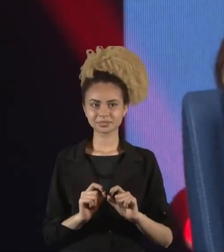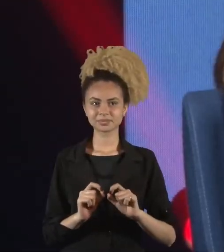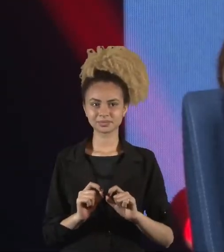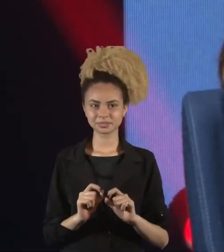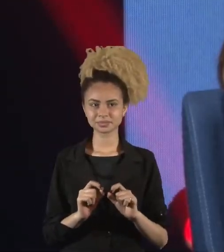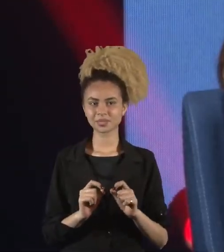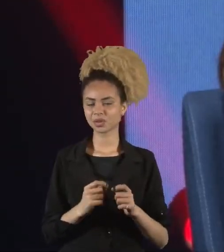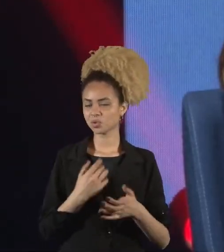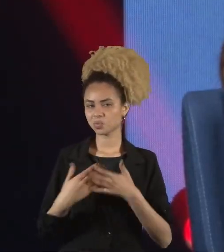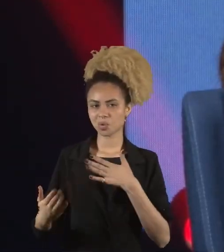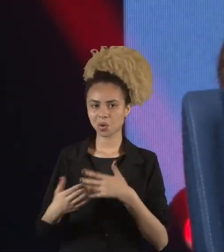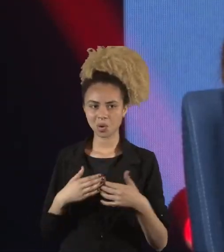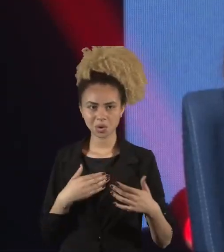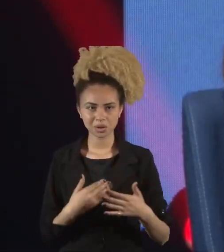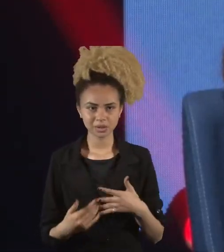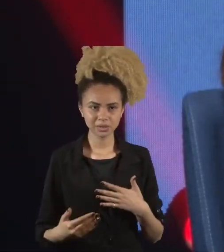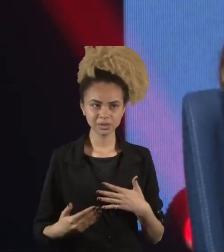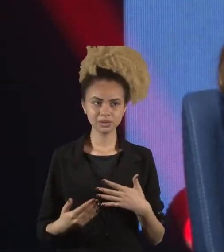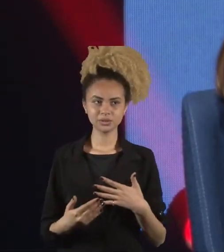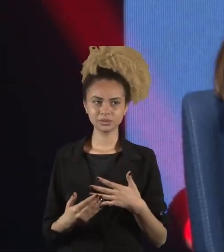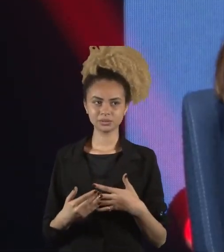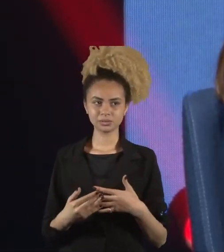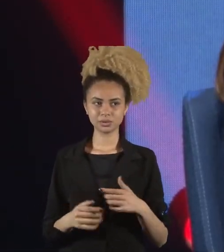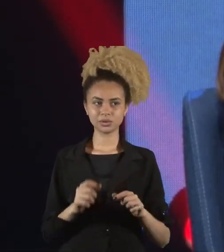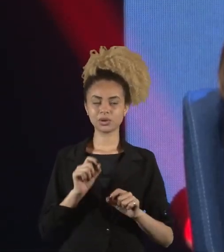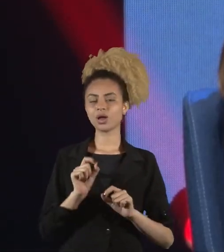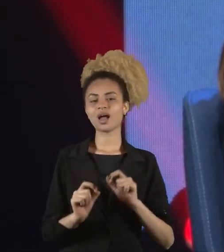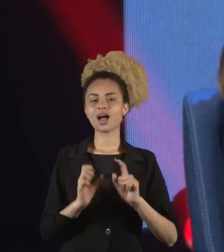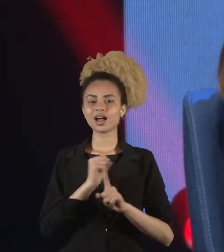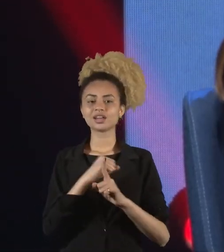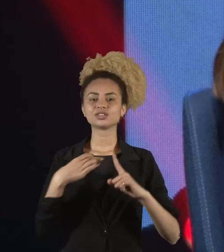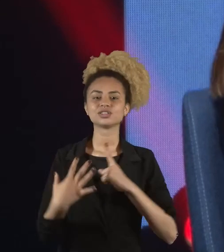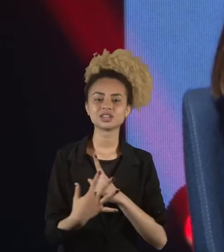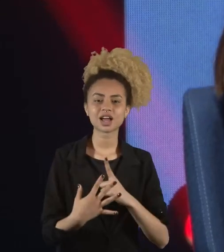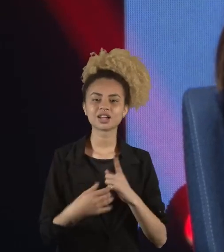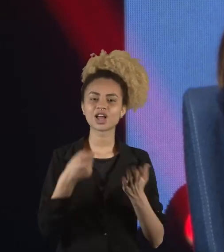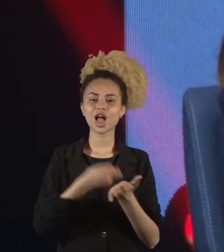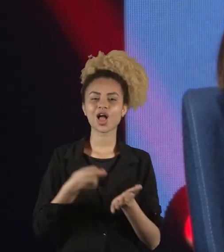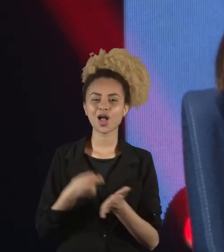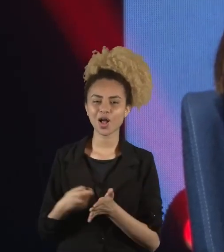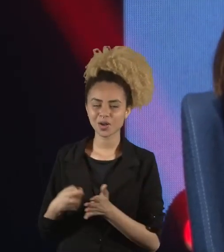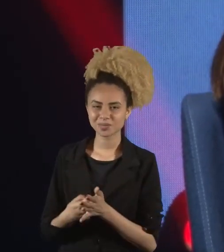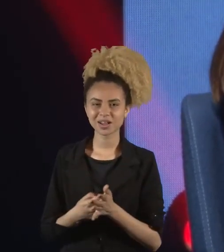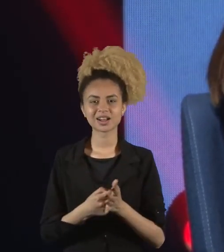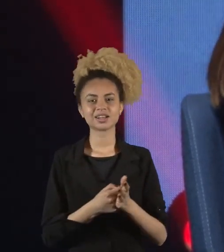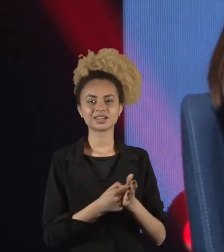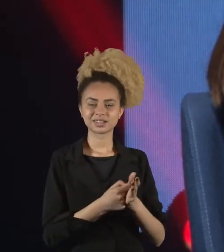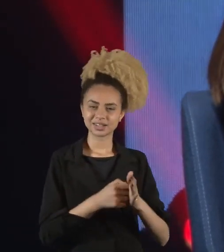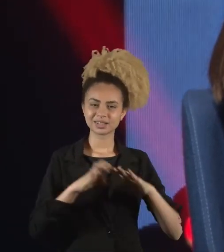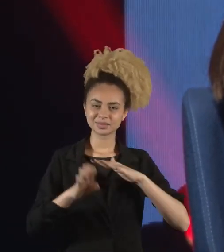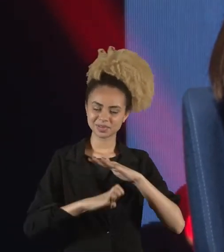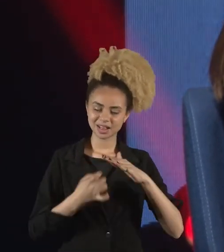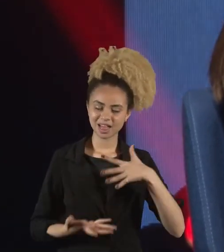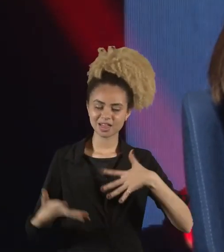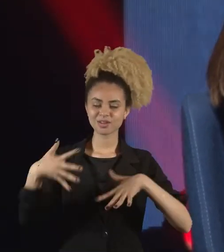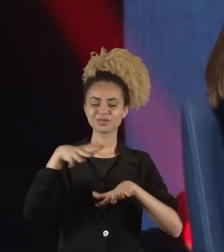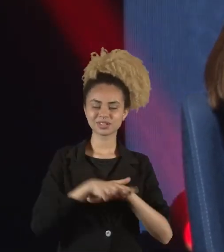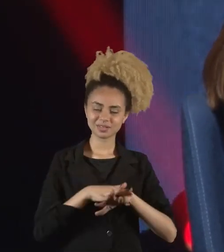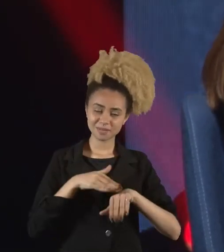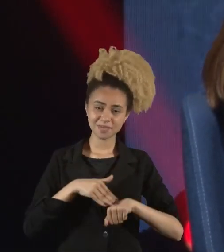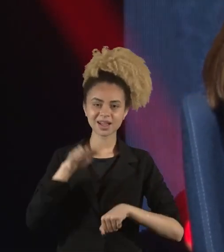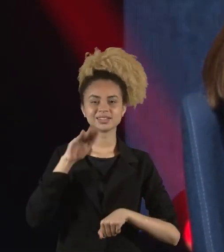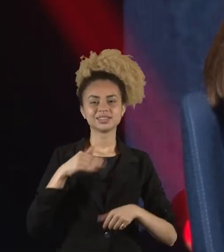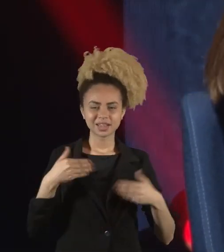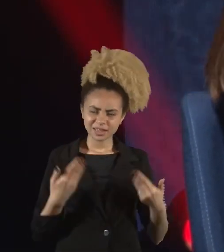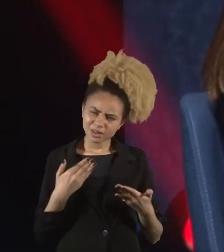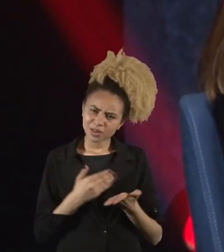seja por qual motivo for, o fato é que a sociedade cobra das grandes corporações que elas sejam mais inclusivas. Então, elas estão